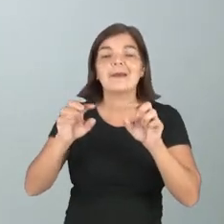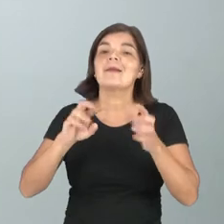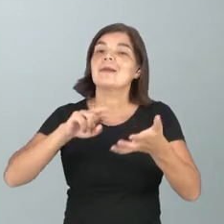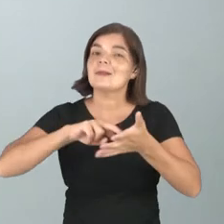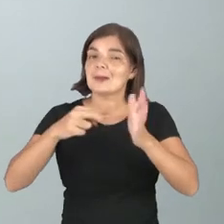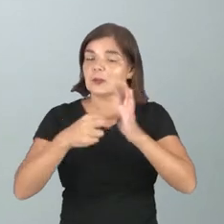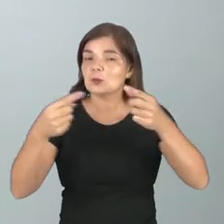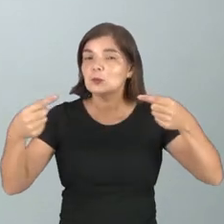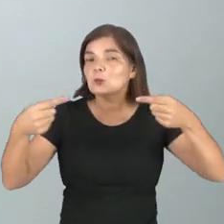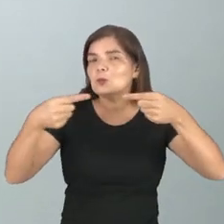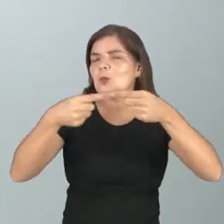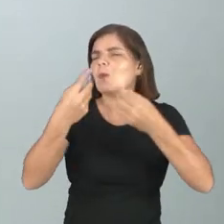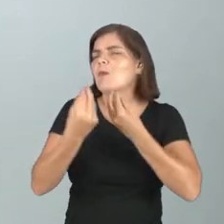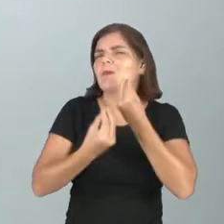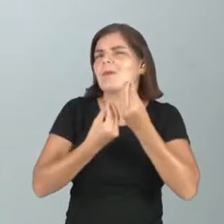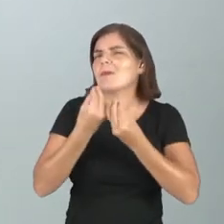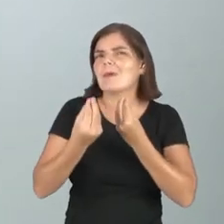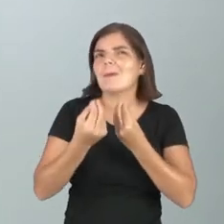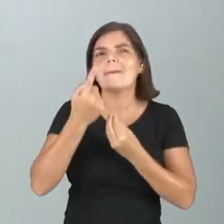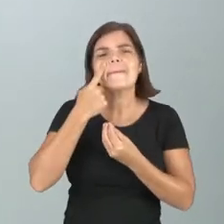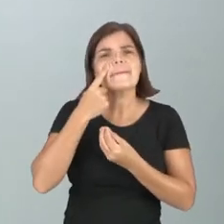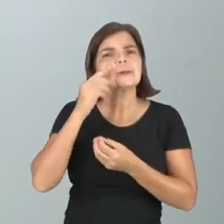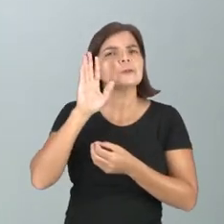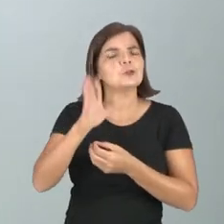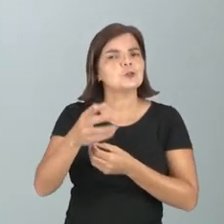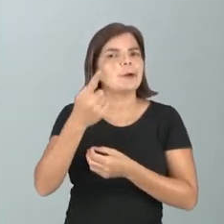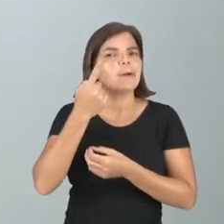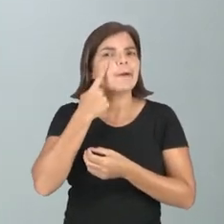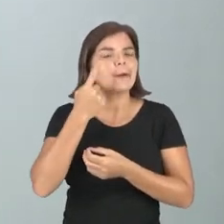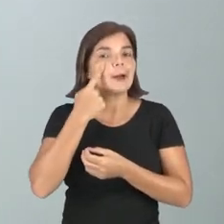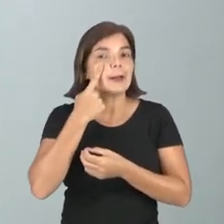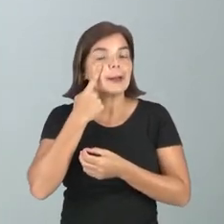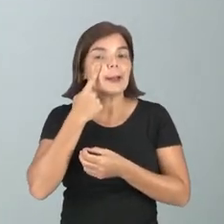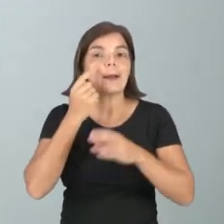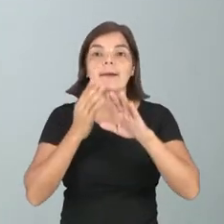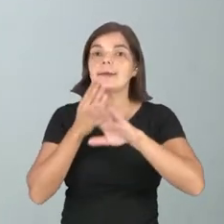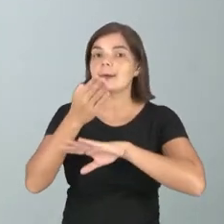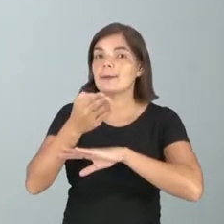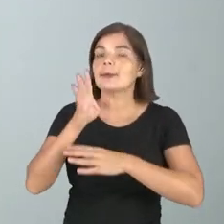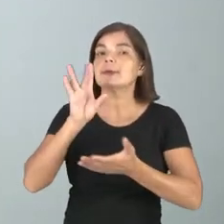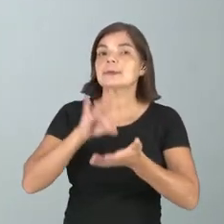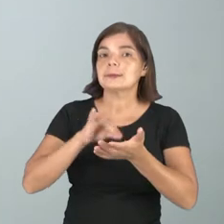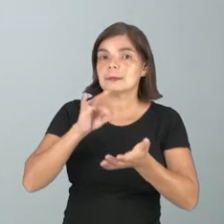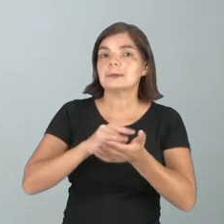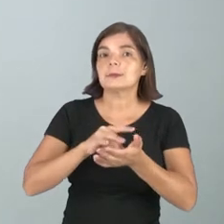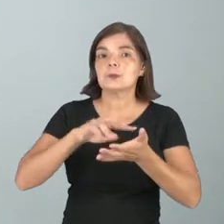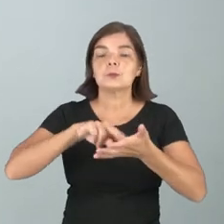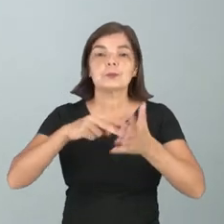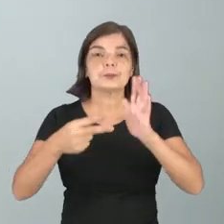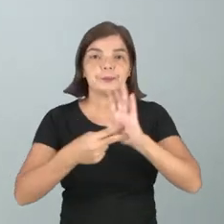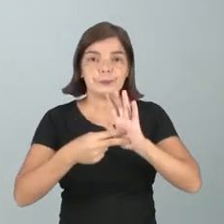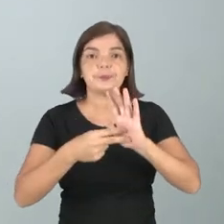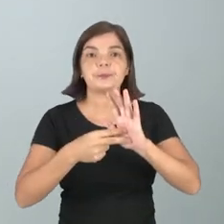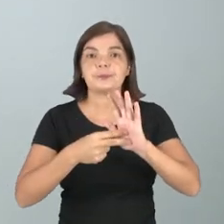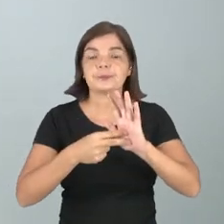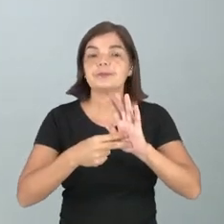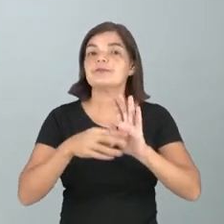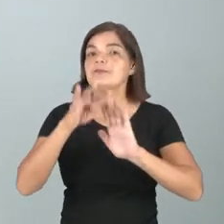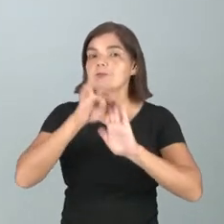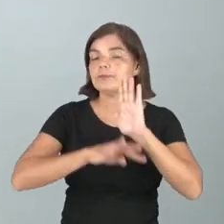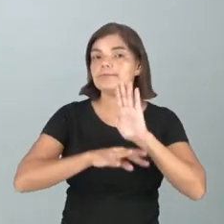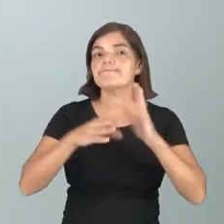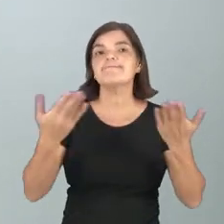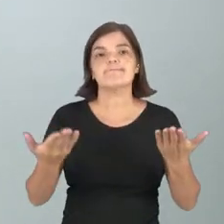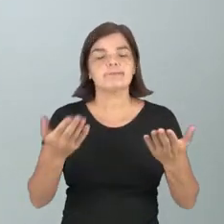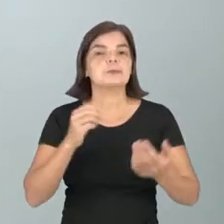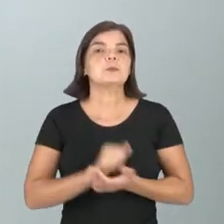linha, eles se encontraram. Como assim? Então, você já observa que ultrapassa a realidade, ultrapassa o sentido literal. E